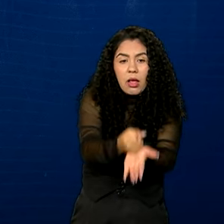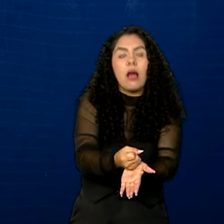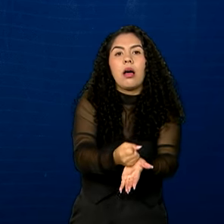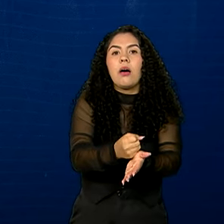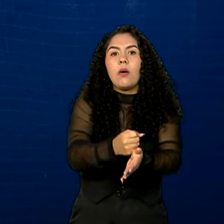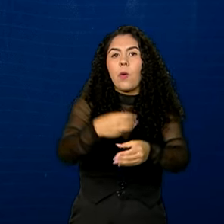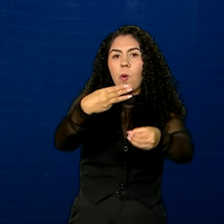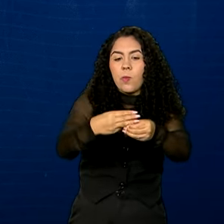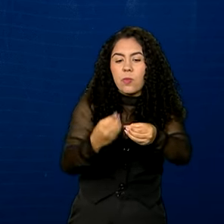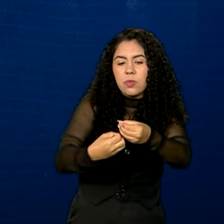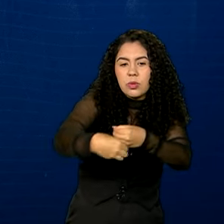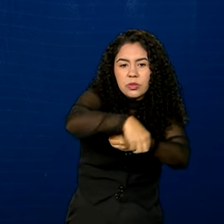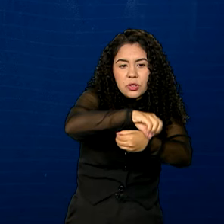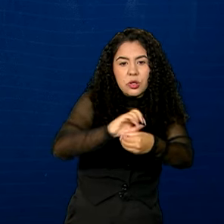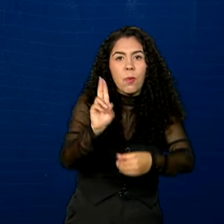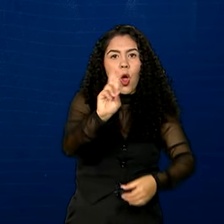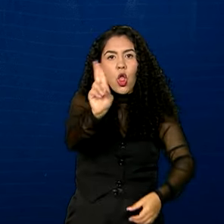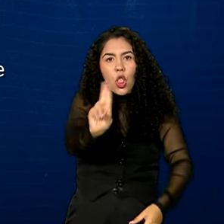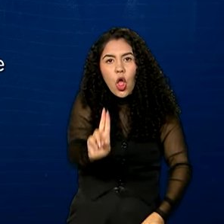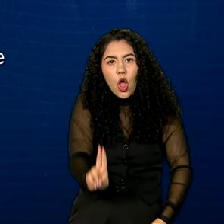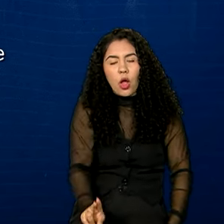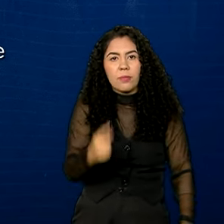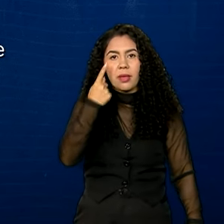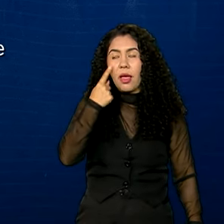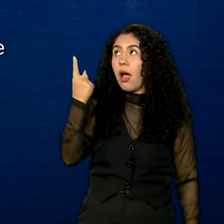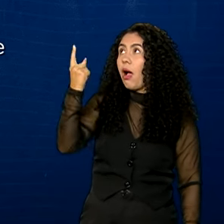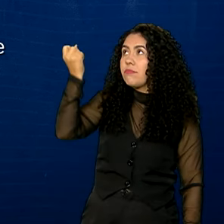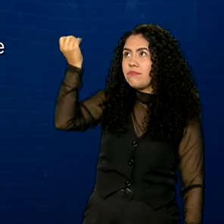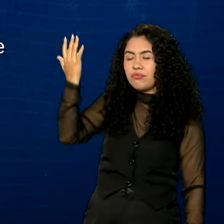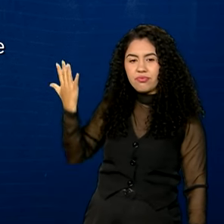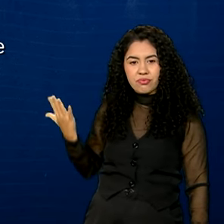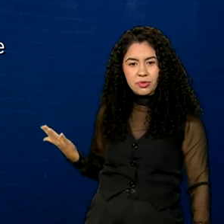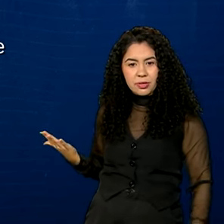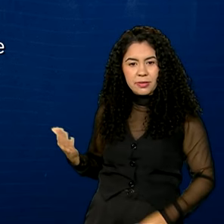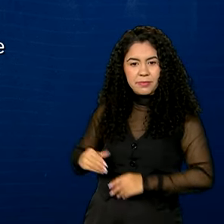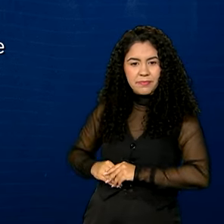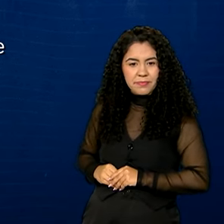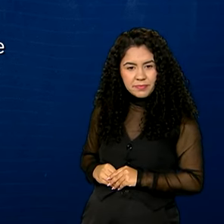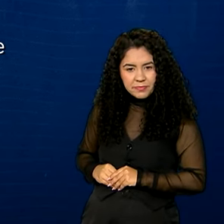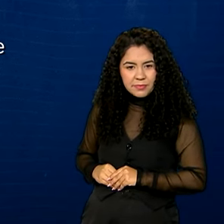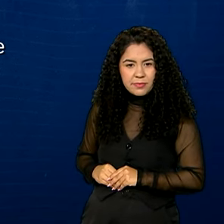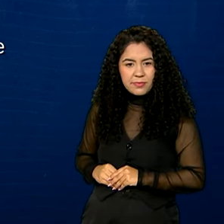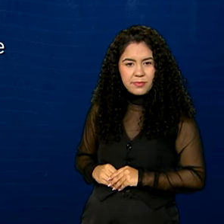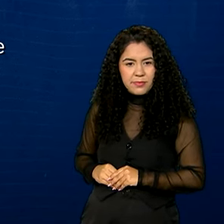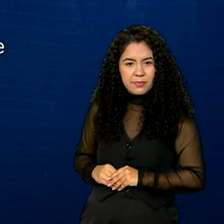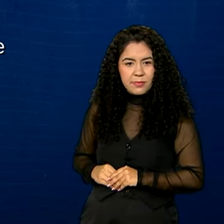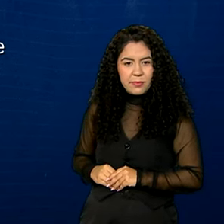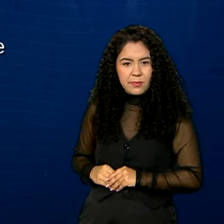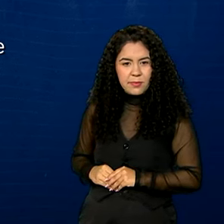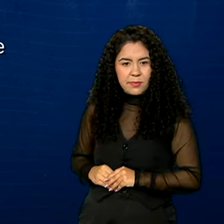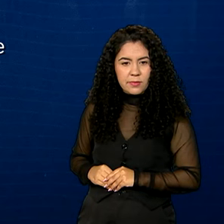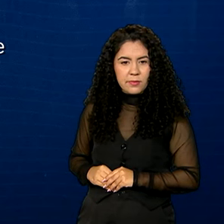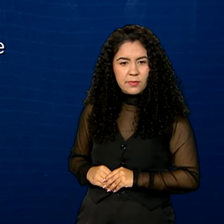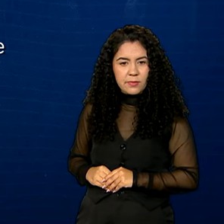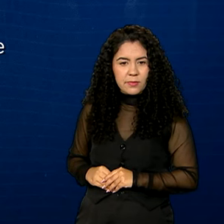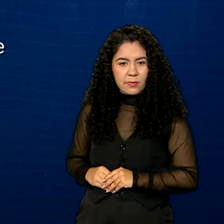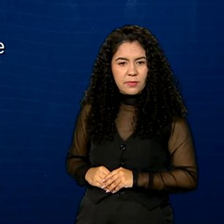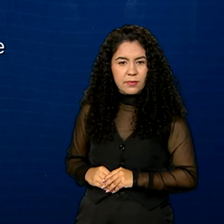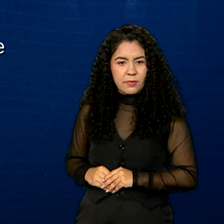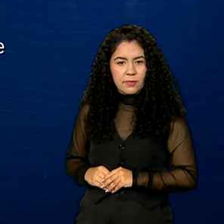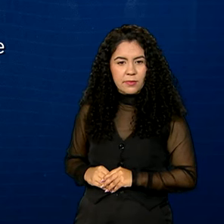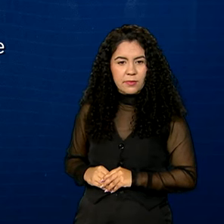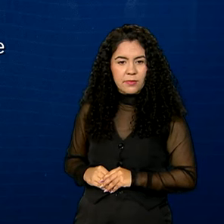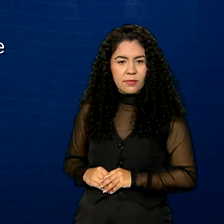municípios de Itatuba, Mojeiro, Itabaiana, São José dos Ramos, Sobrado, Riachão do Poço,